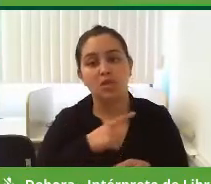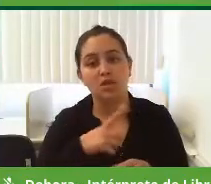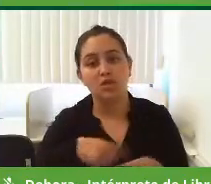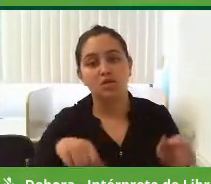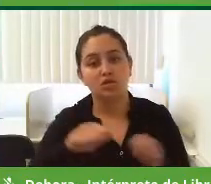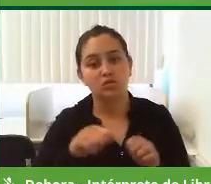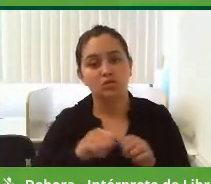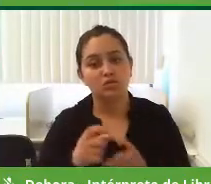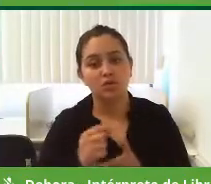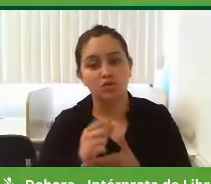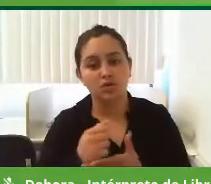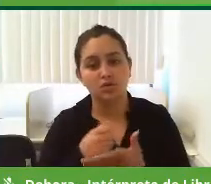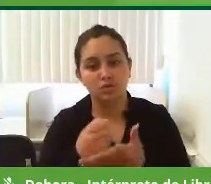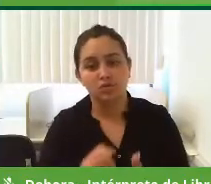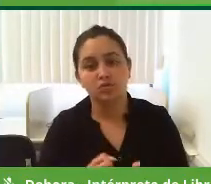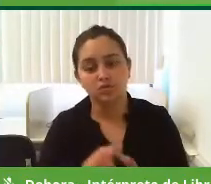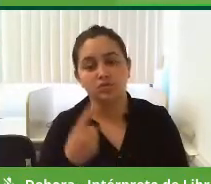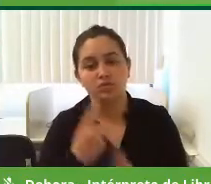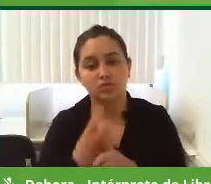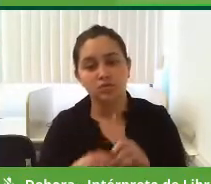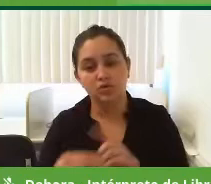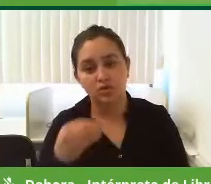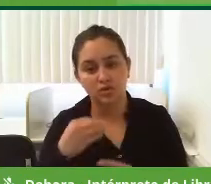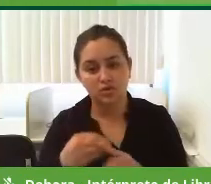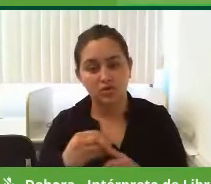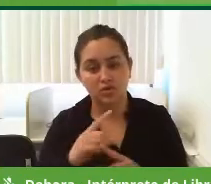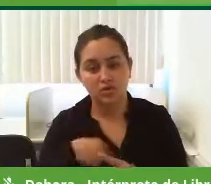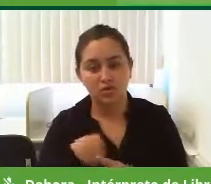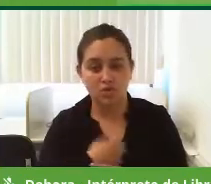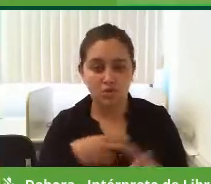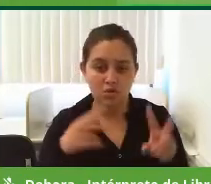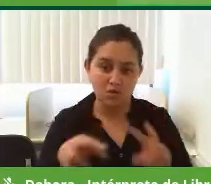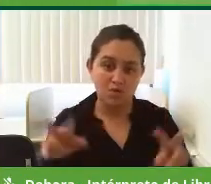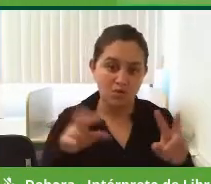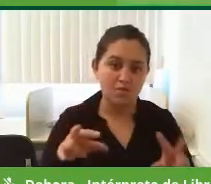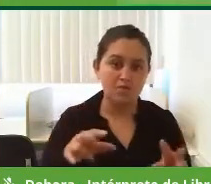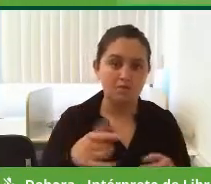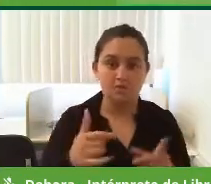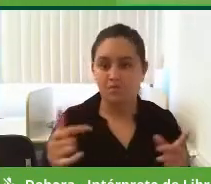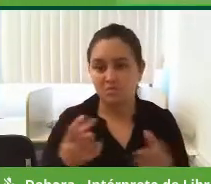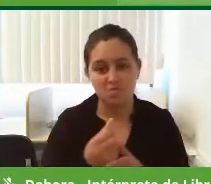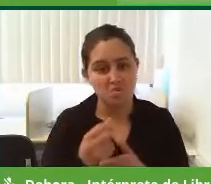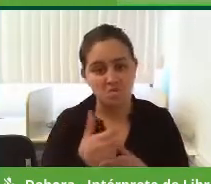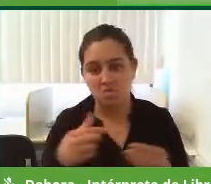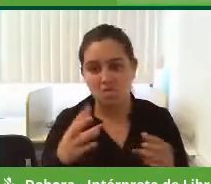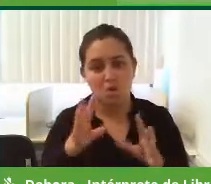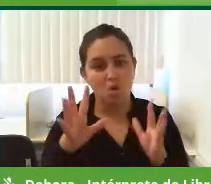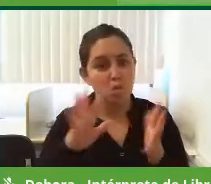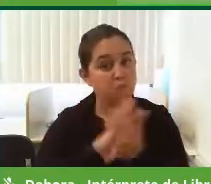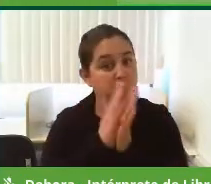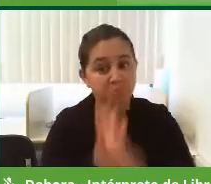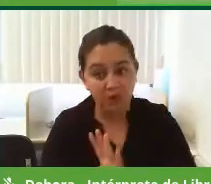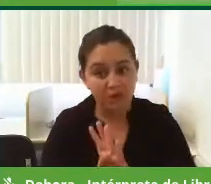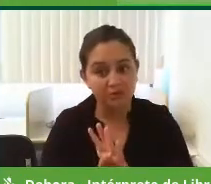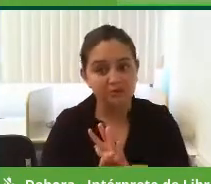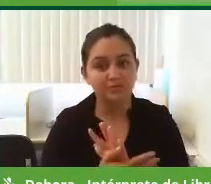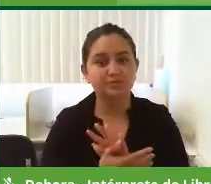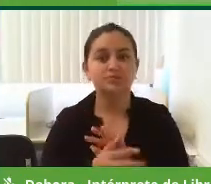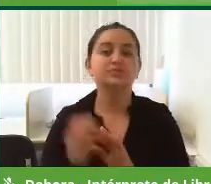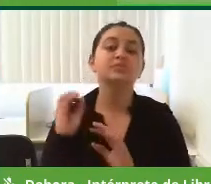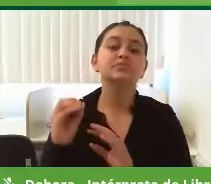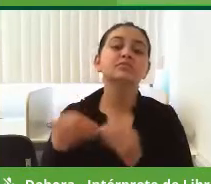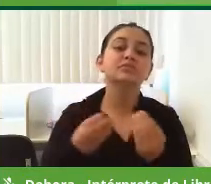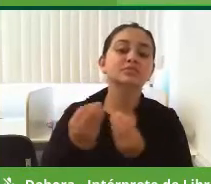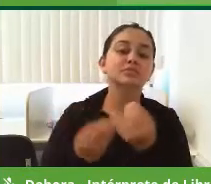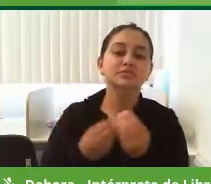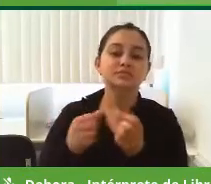investimentos na área social, porque nós vemos que o povo vai ficar descapitalizado. Na hora que acabar tudo isso, o povo vai ficar descapitalizado.